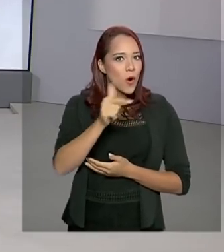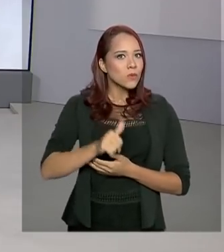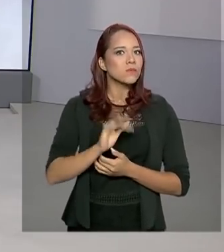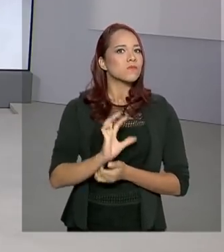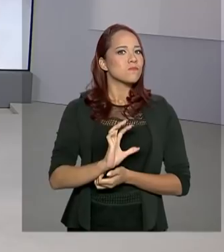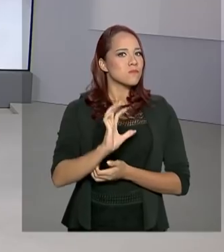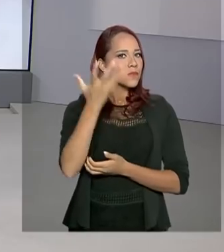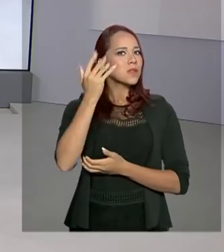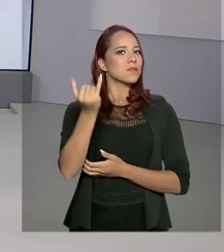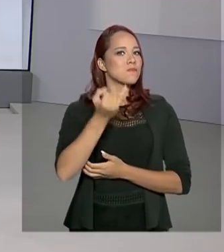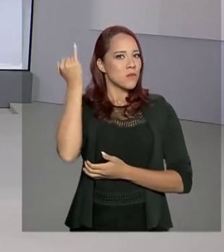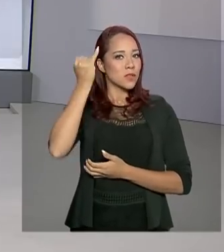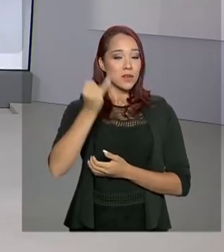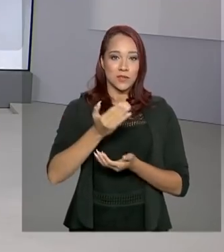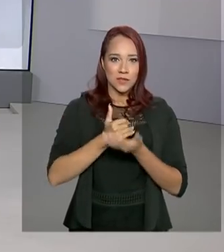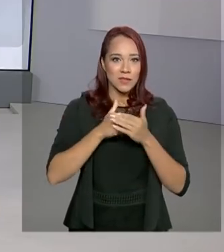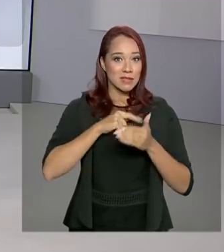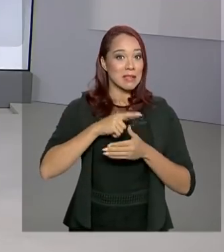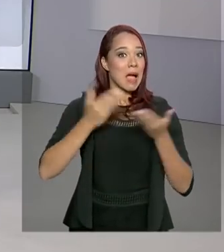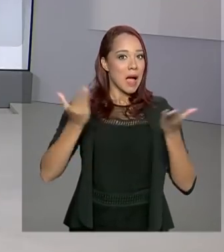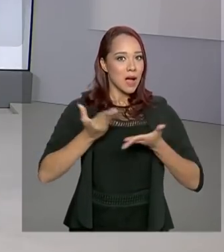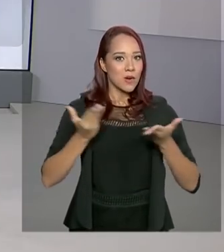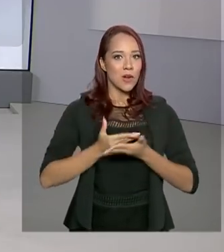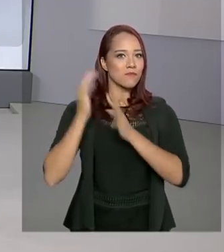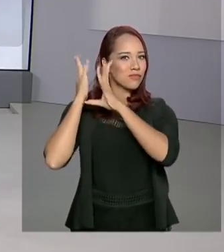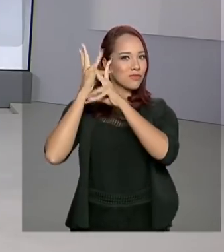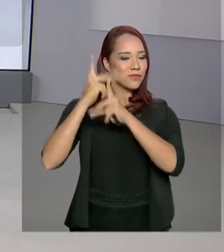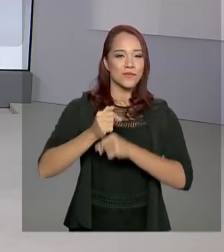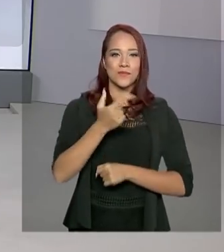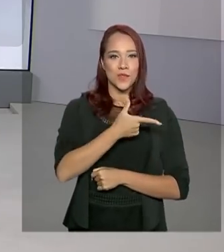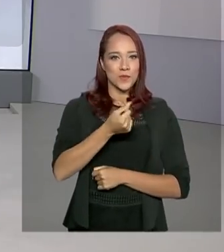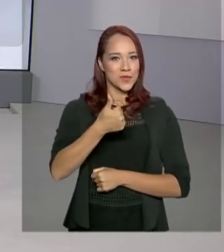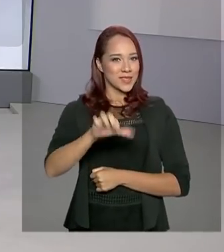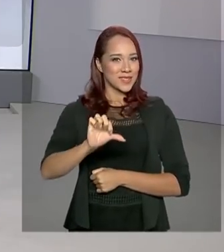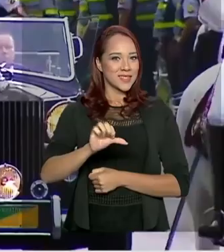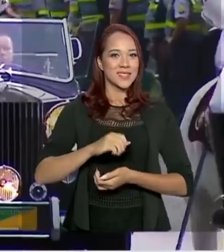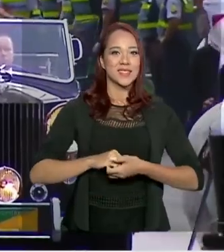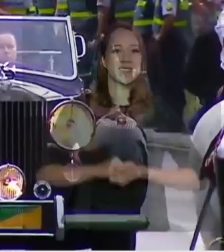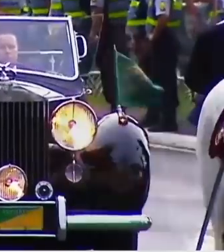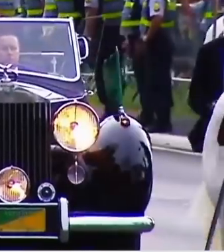acontecimentos você acompanha agora na nossa retrospectiva 2019.